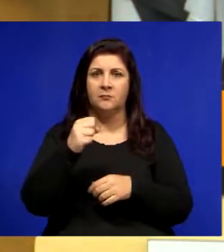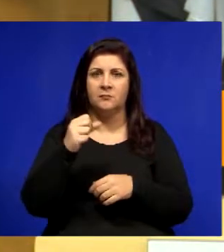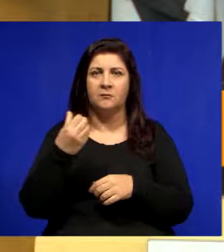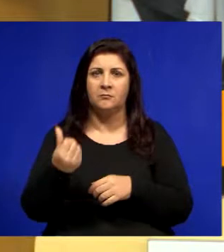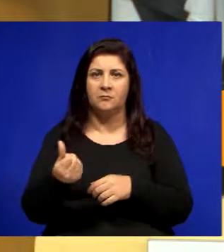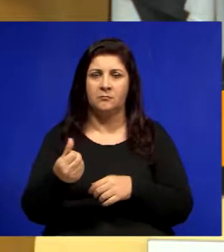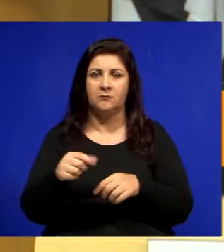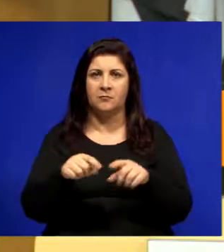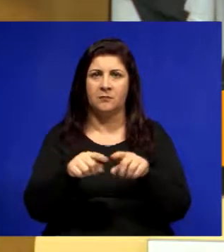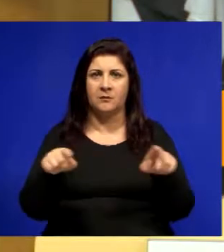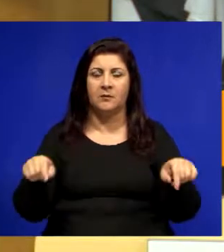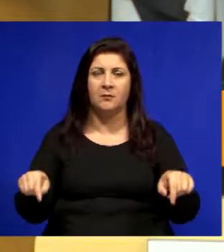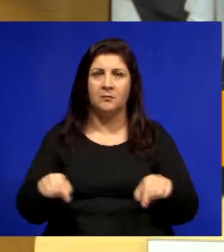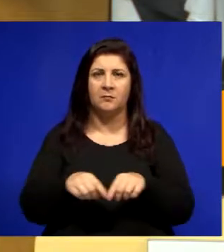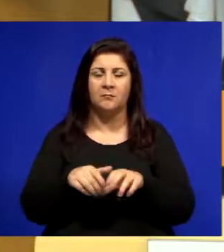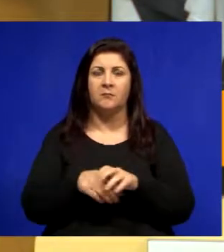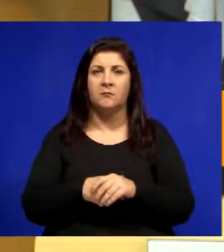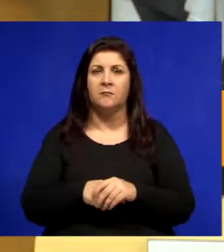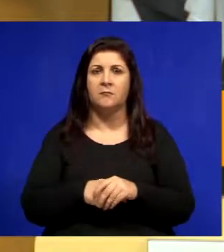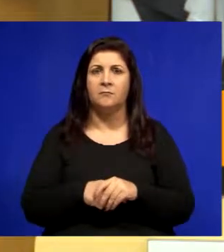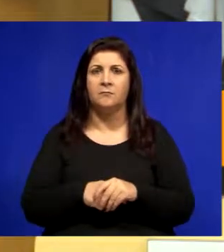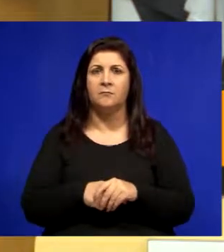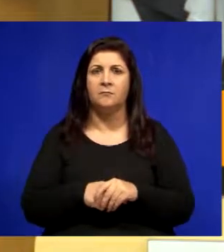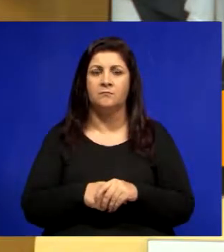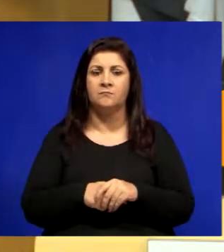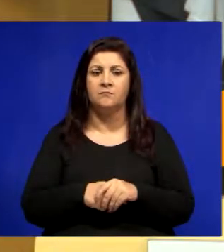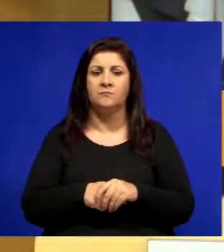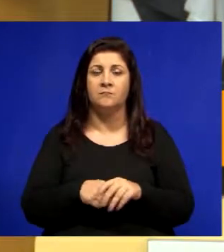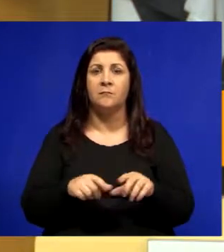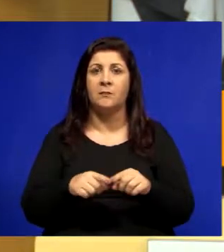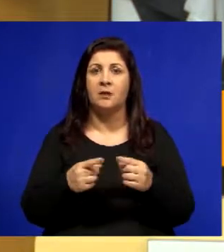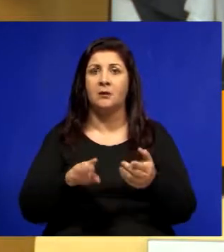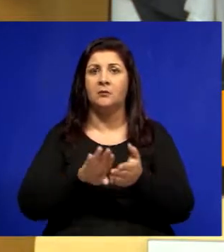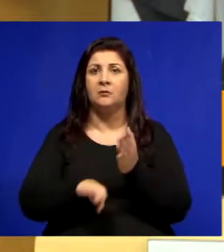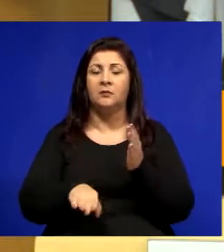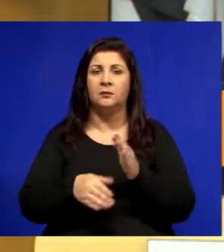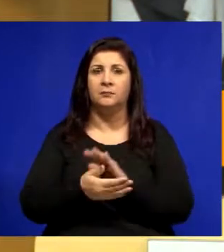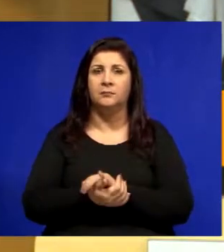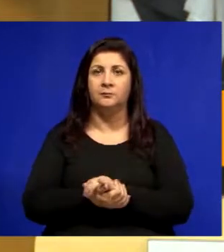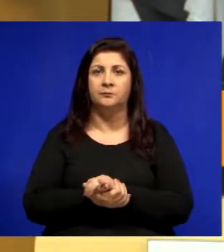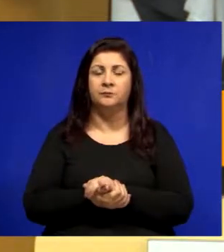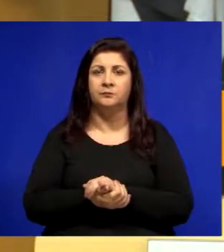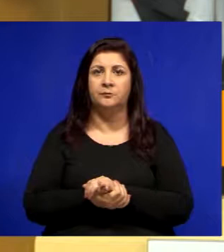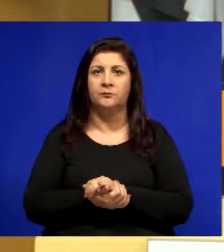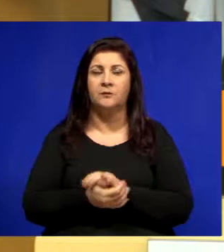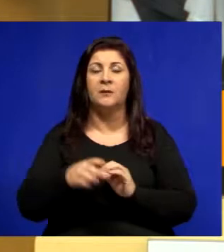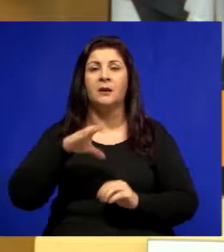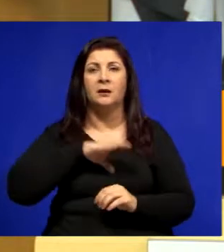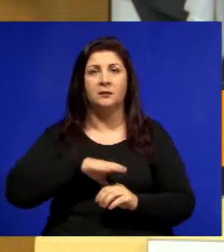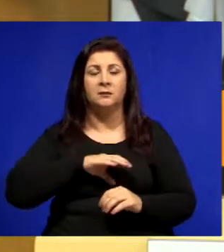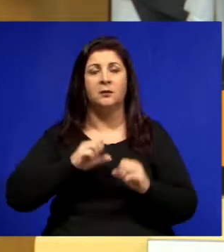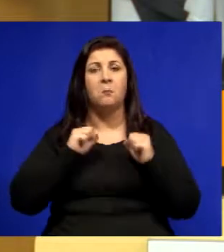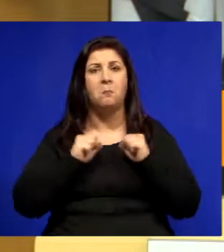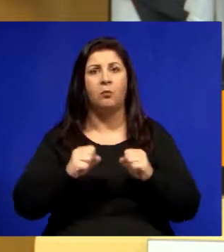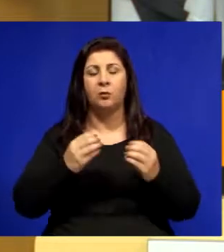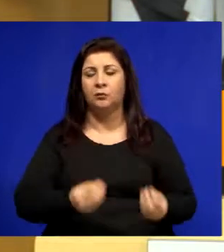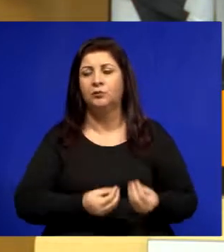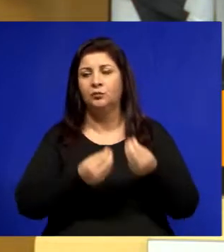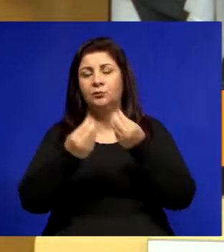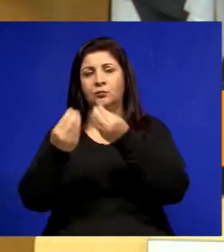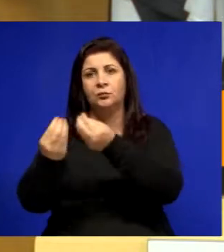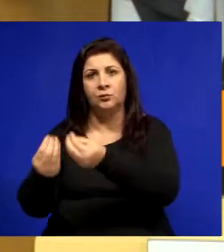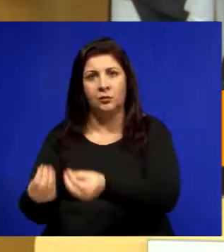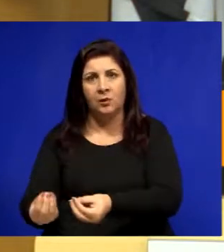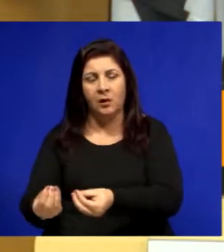83 decímetros quadrados com a desafetação, o município pôde doar esta área da classe de bens